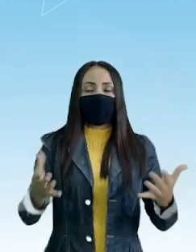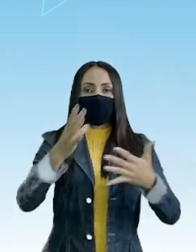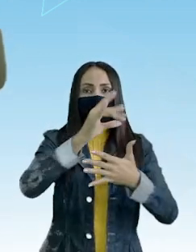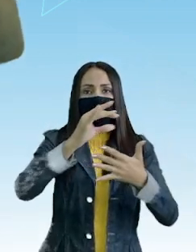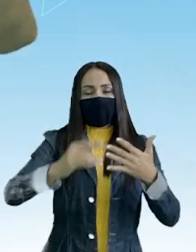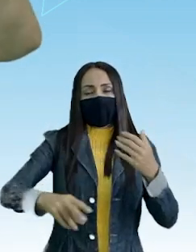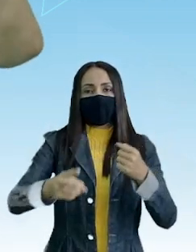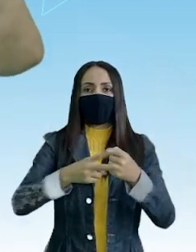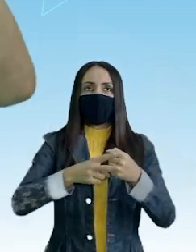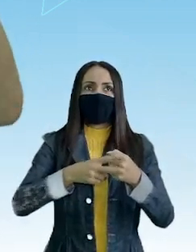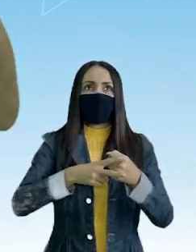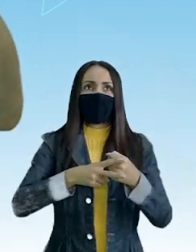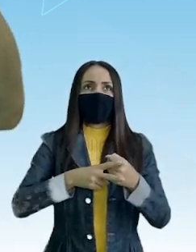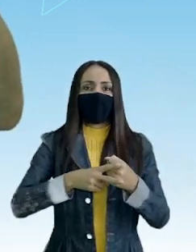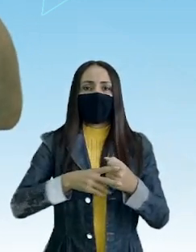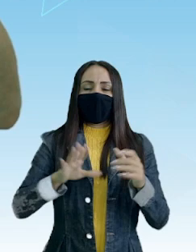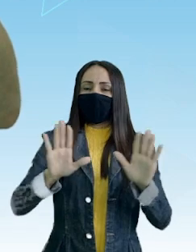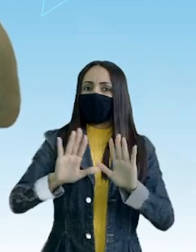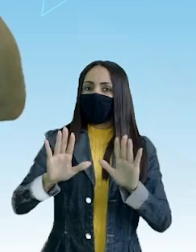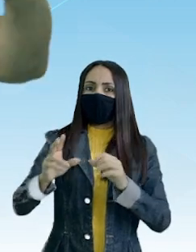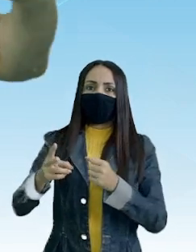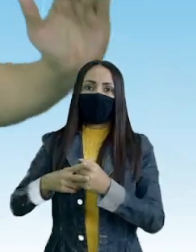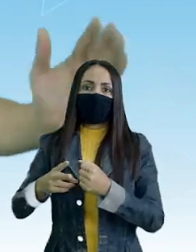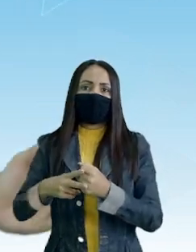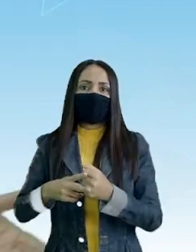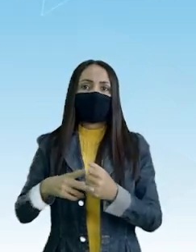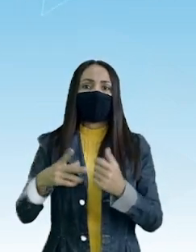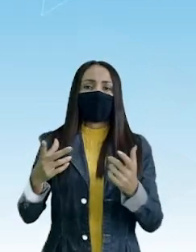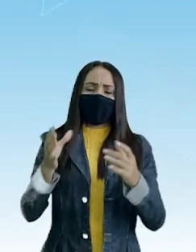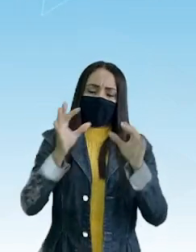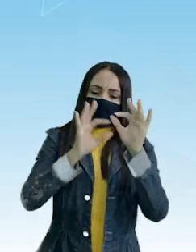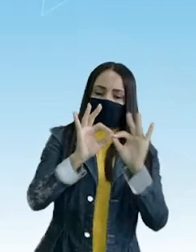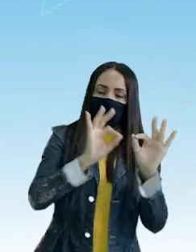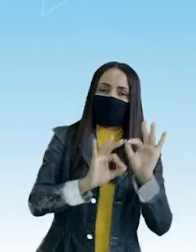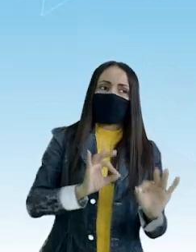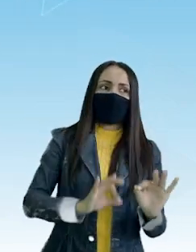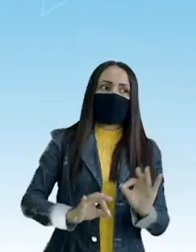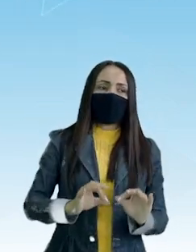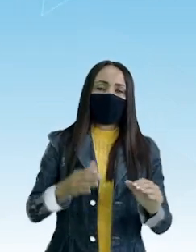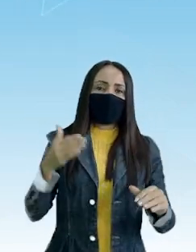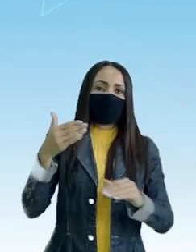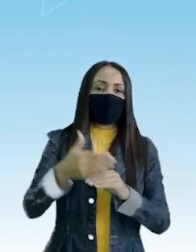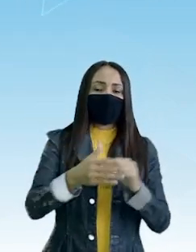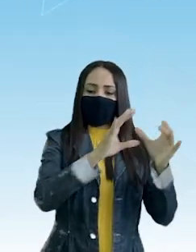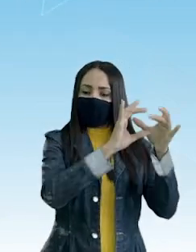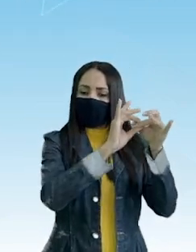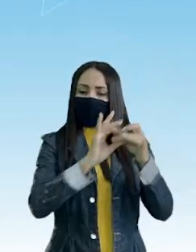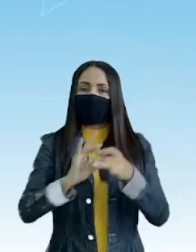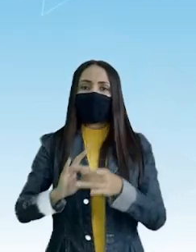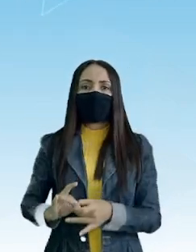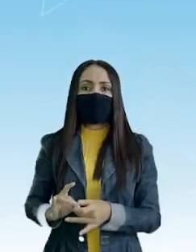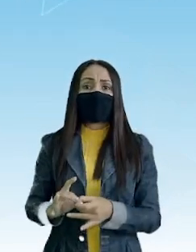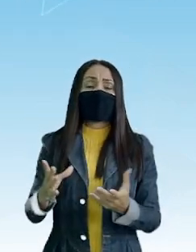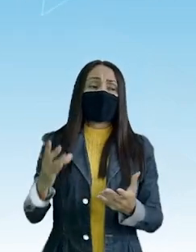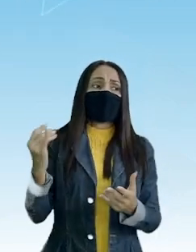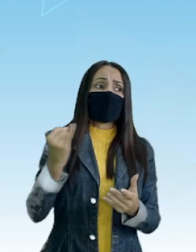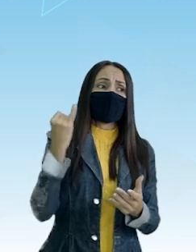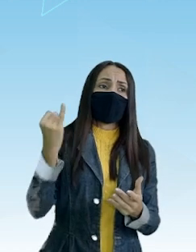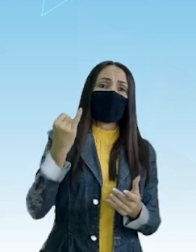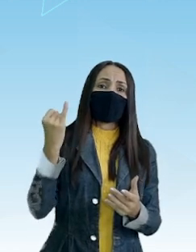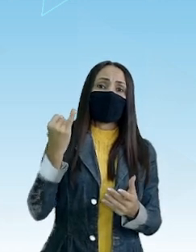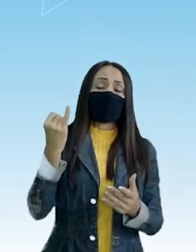verbal E o elemento não verbal Aí se organizaram Dentro de um contexto Então é importante